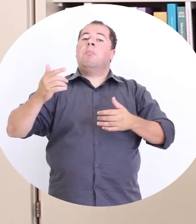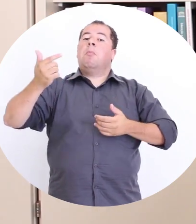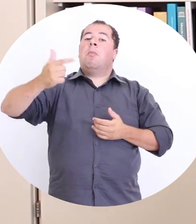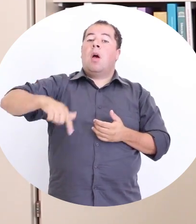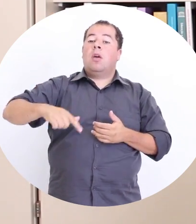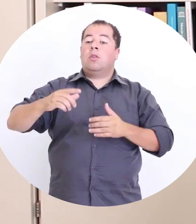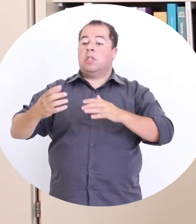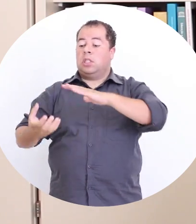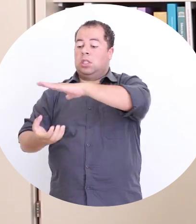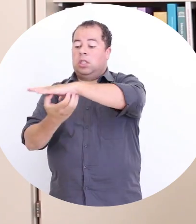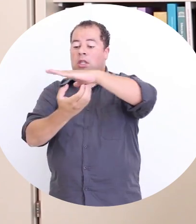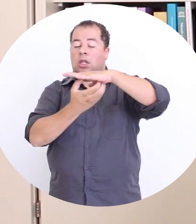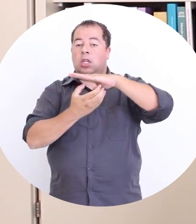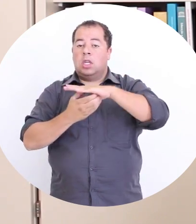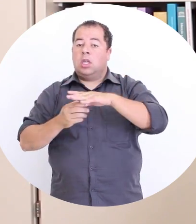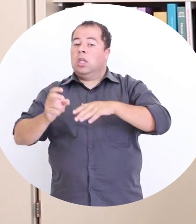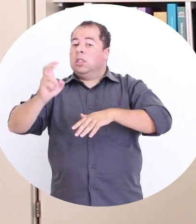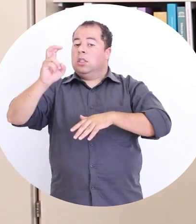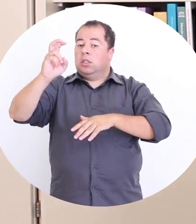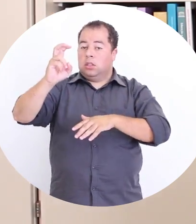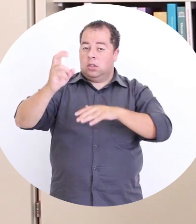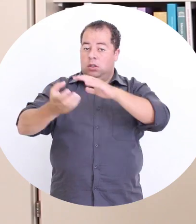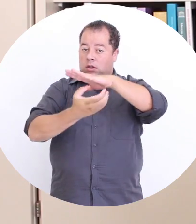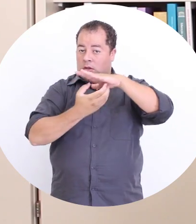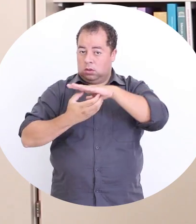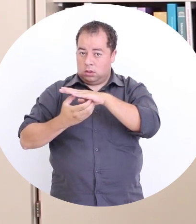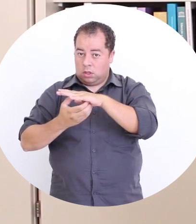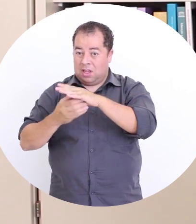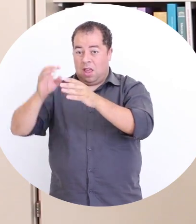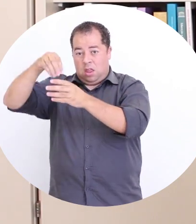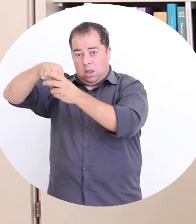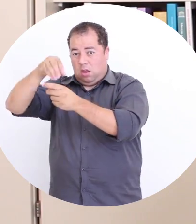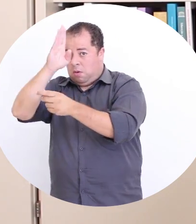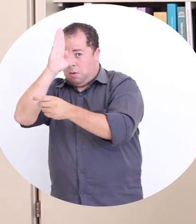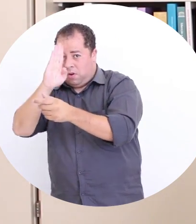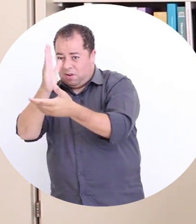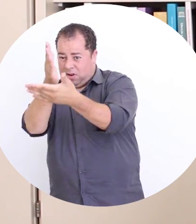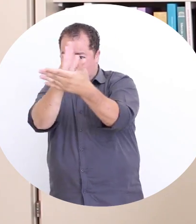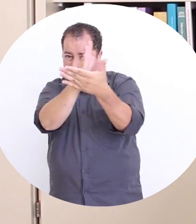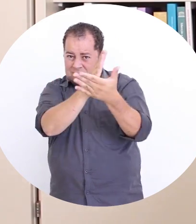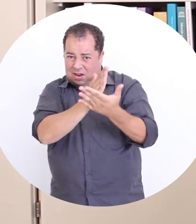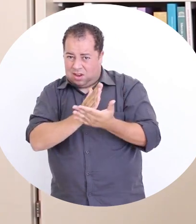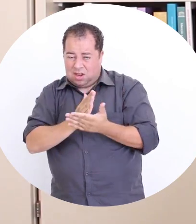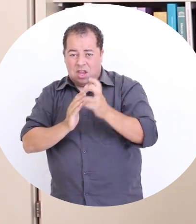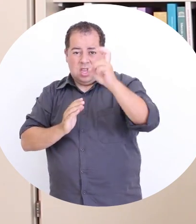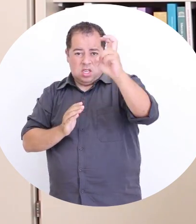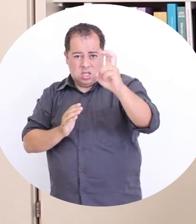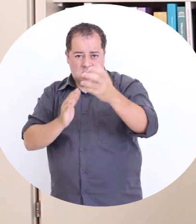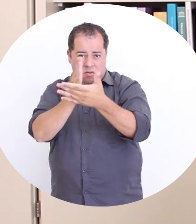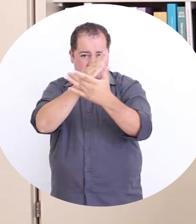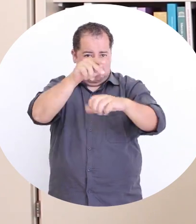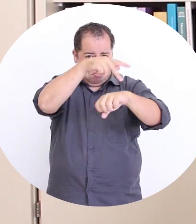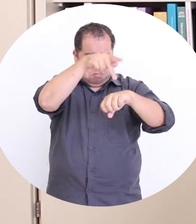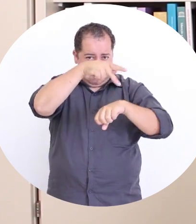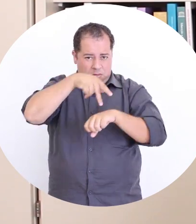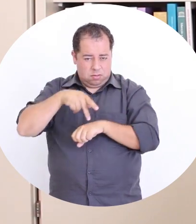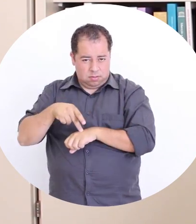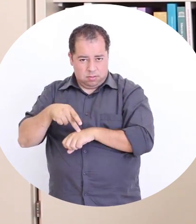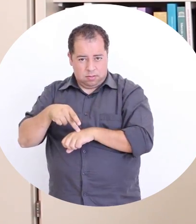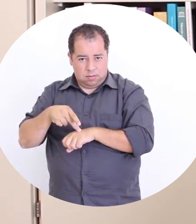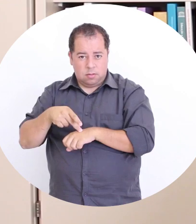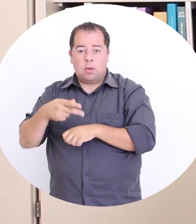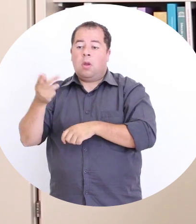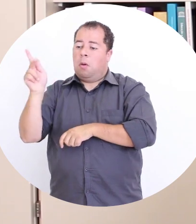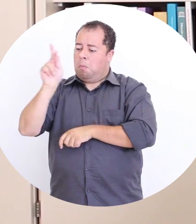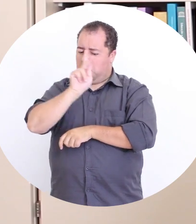Temos a Multicampia com 5 campos interiorizados e 5 campos fronteiriços.